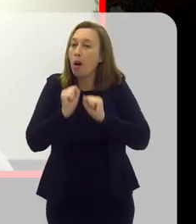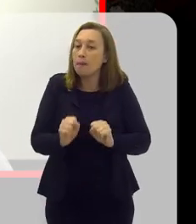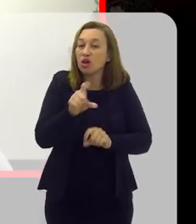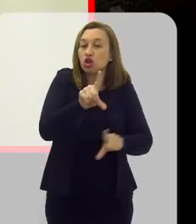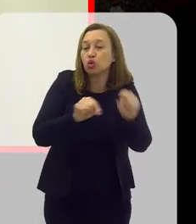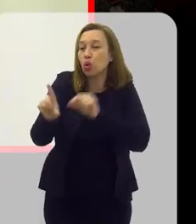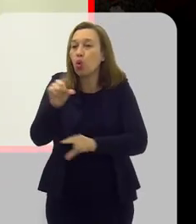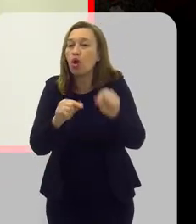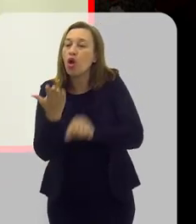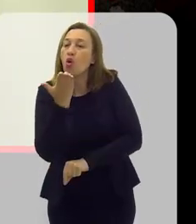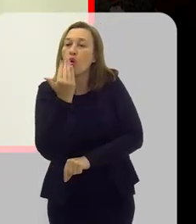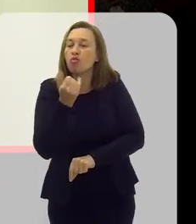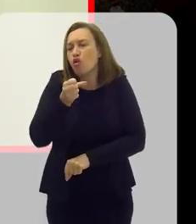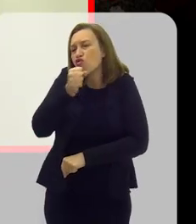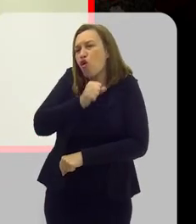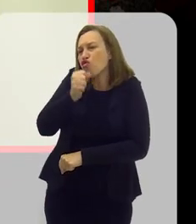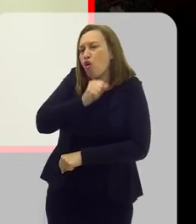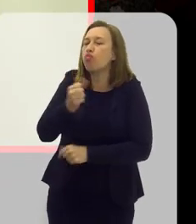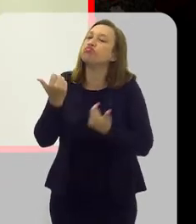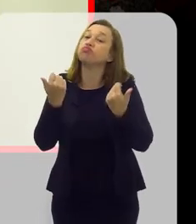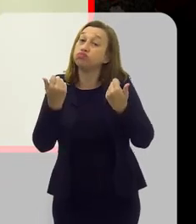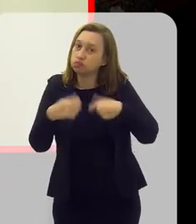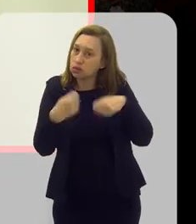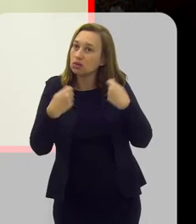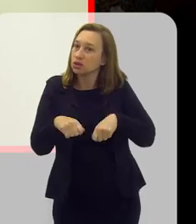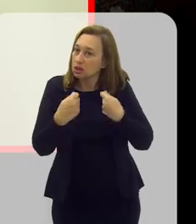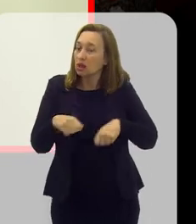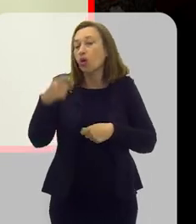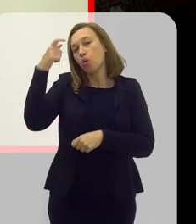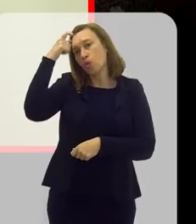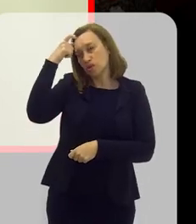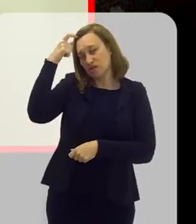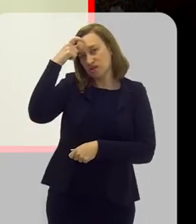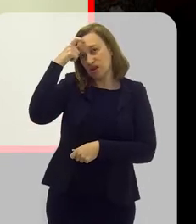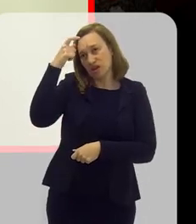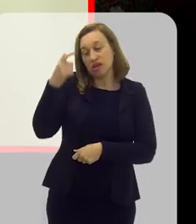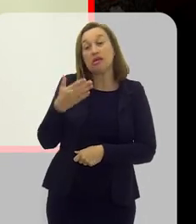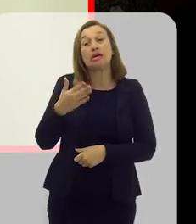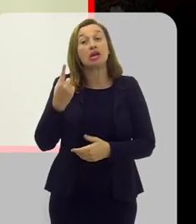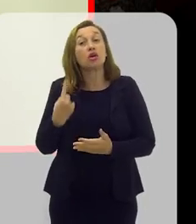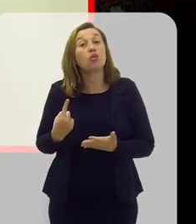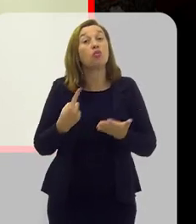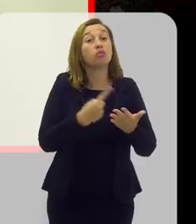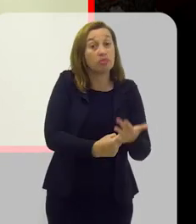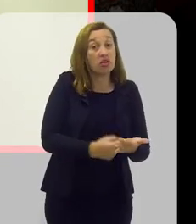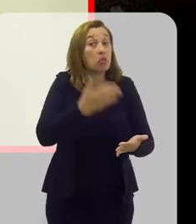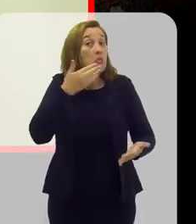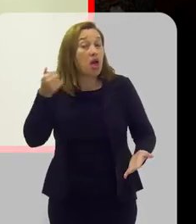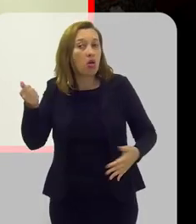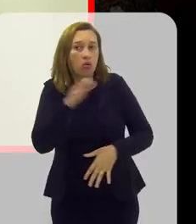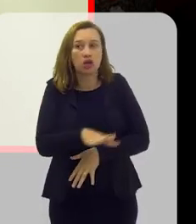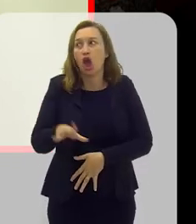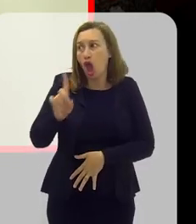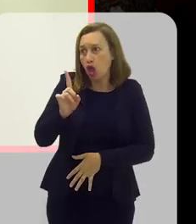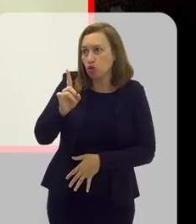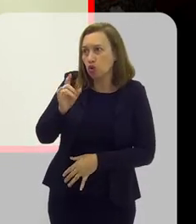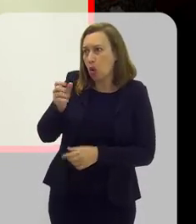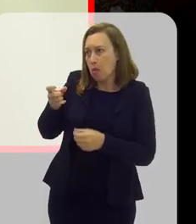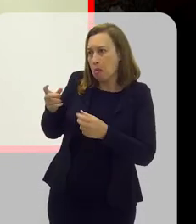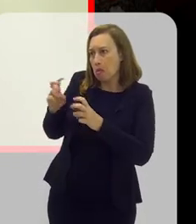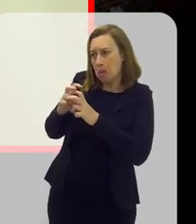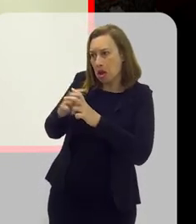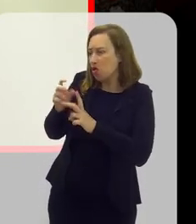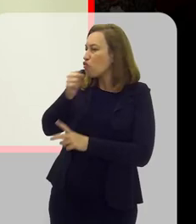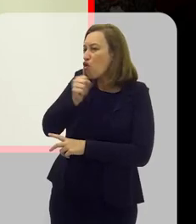pode escolher e os avós precisam de ter melhor comprometimento. Olha, avós, eu não estou